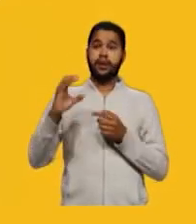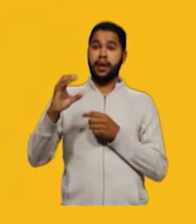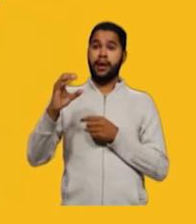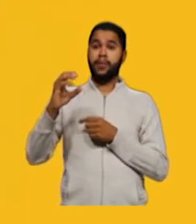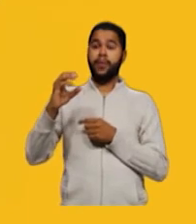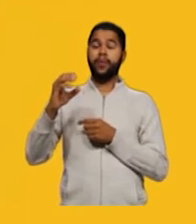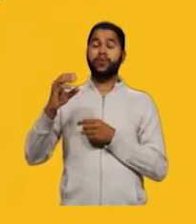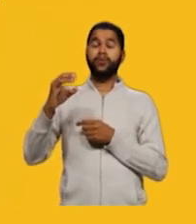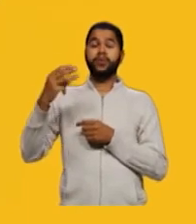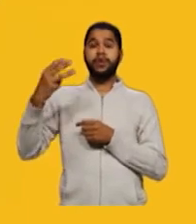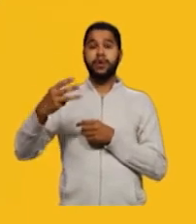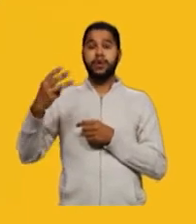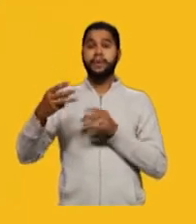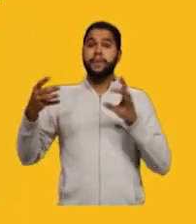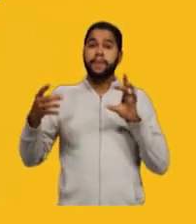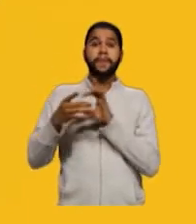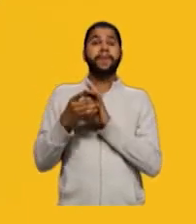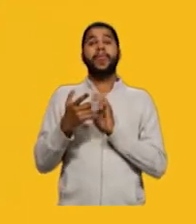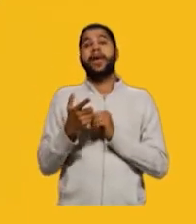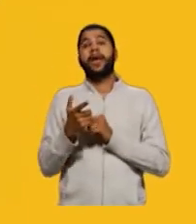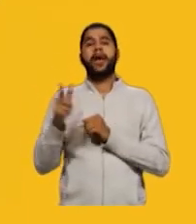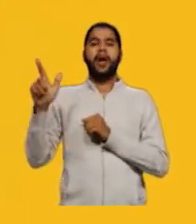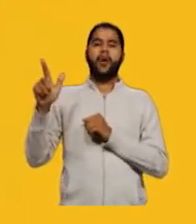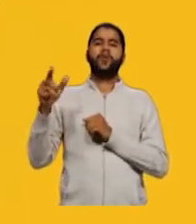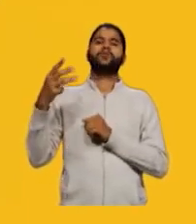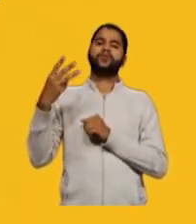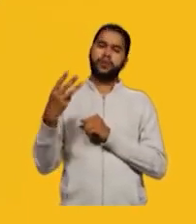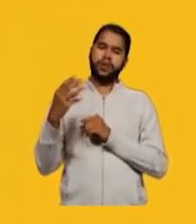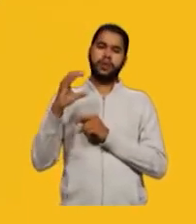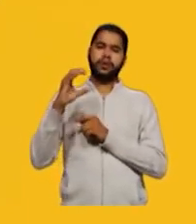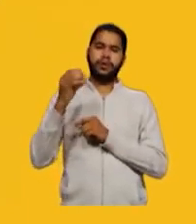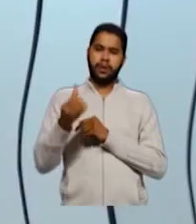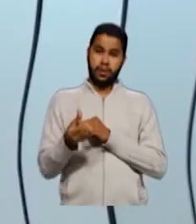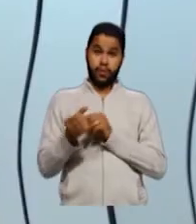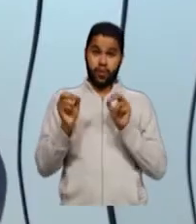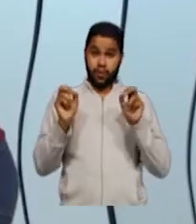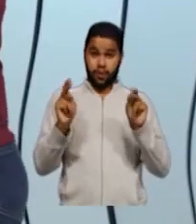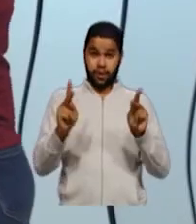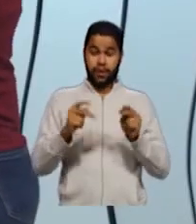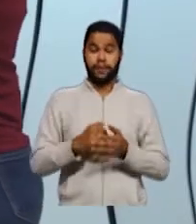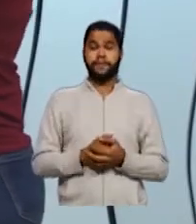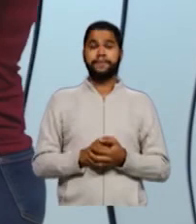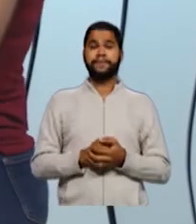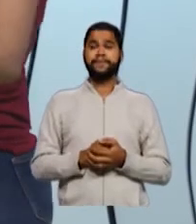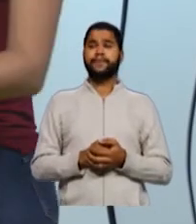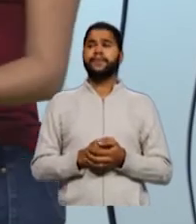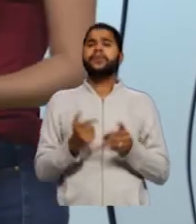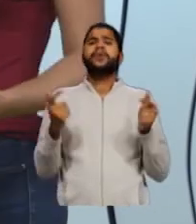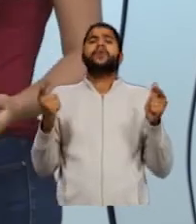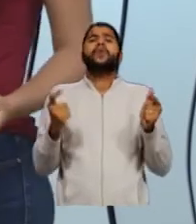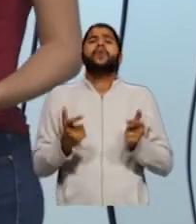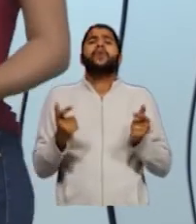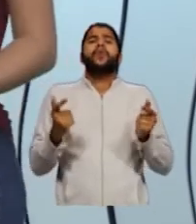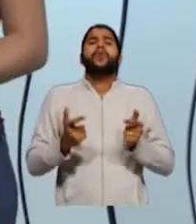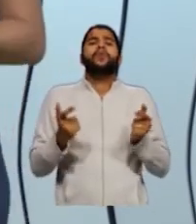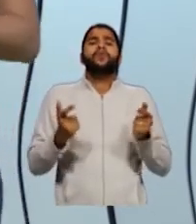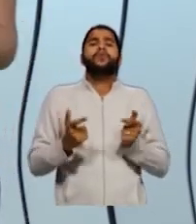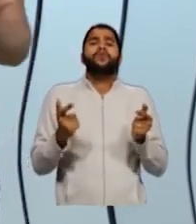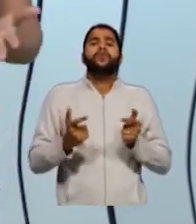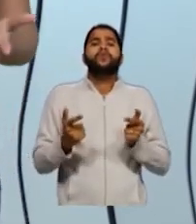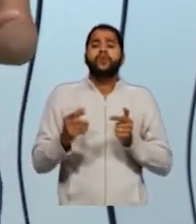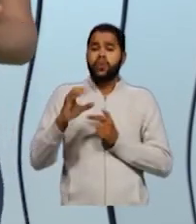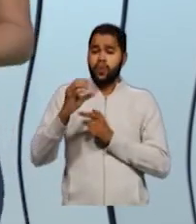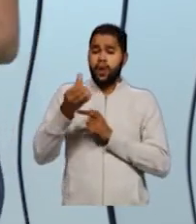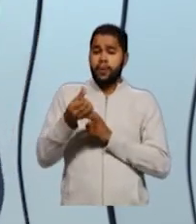são carbonos que estão ligados a outros três carbonos. Ok? E aonde estariam, então, os carbonos